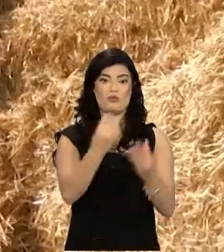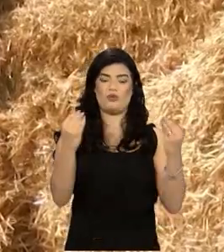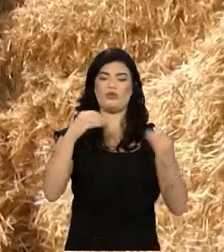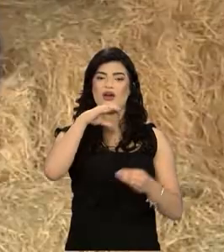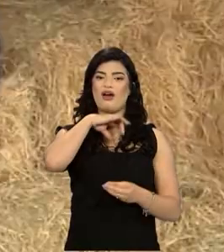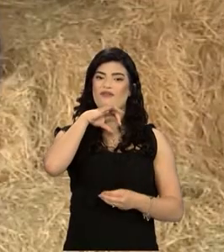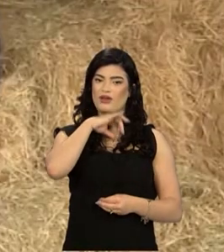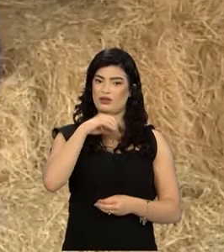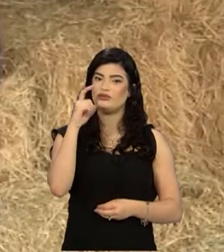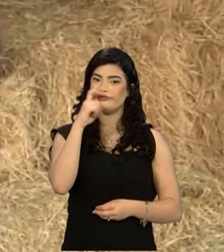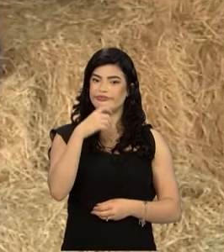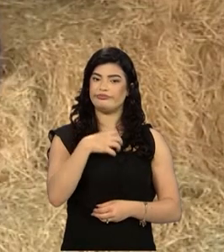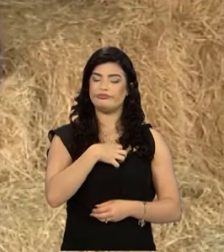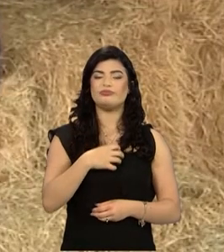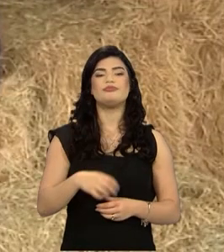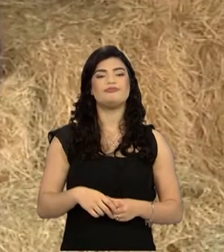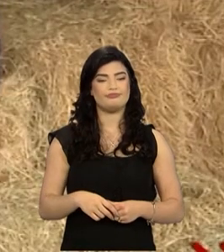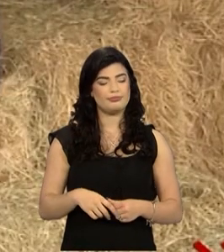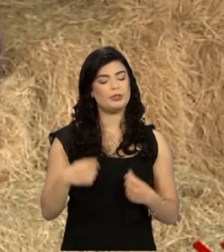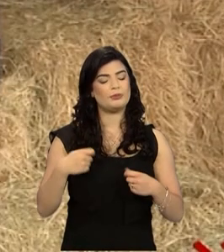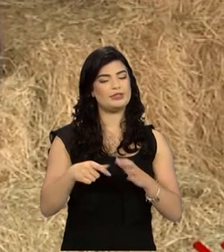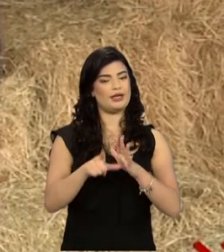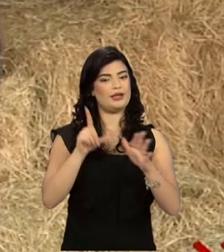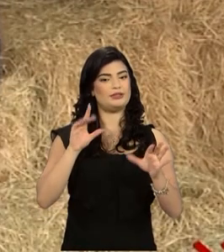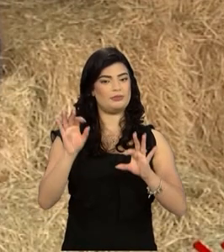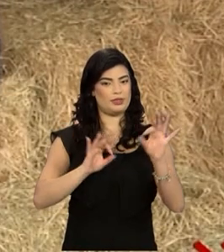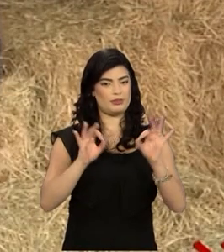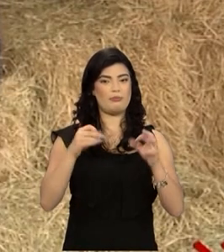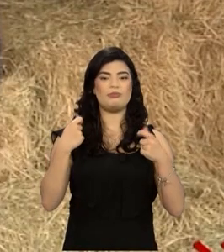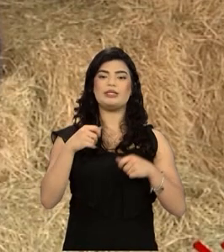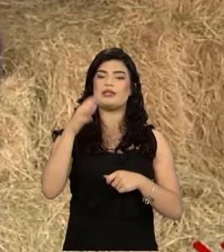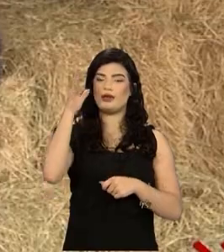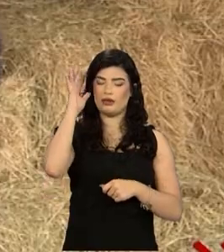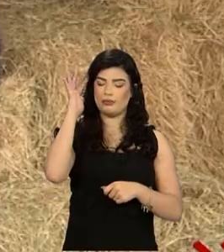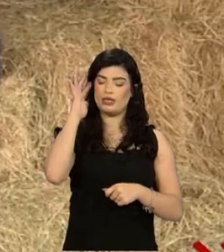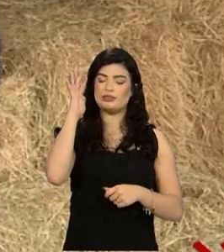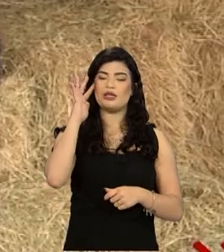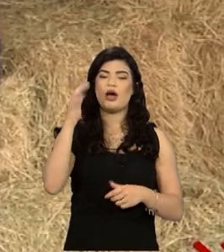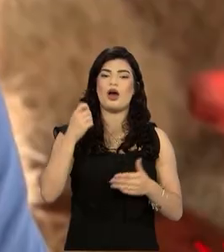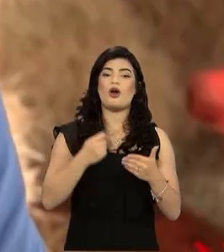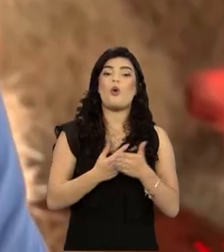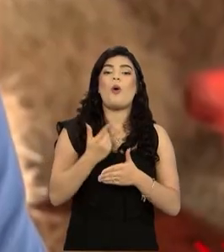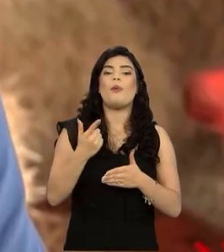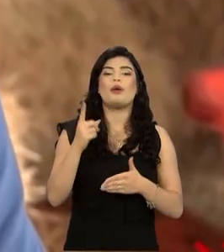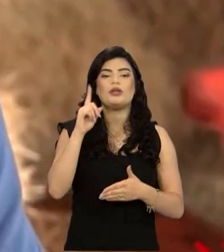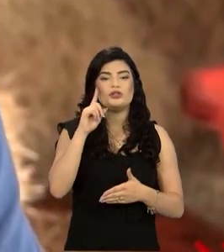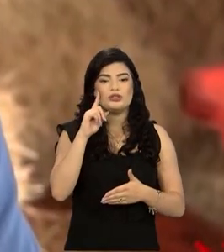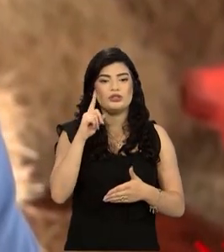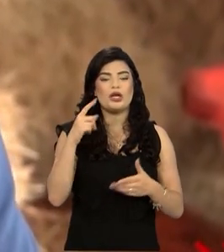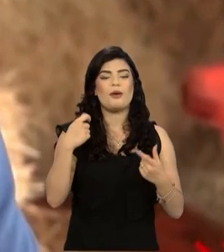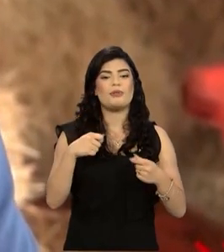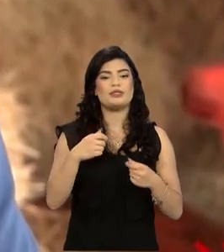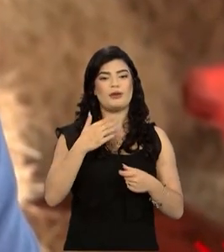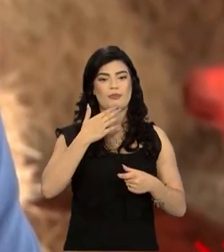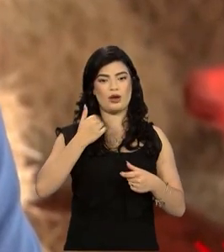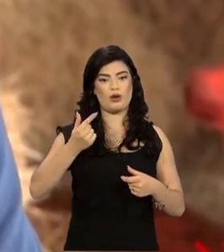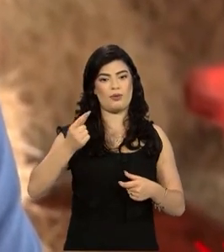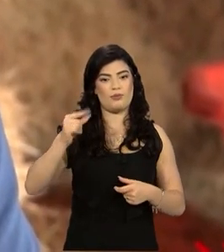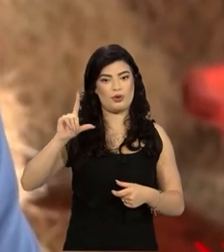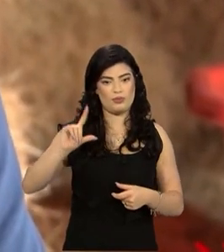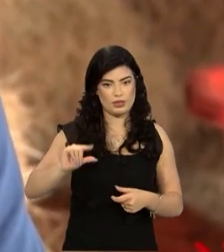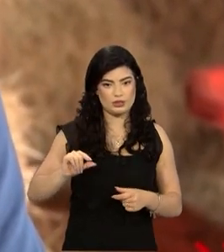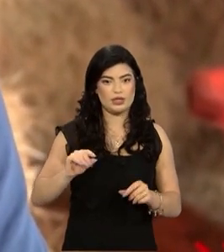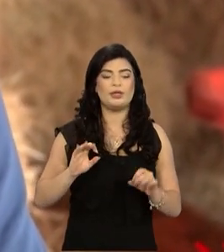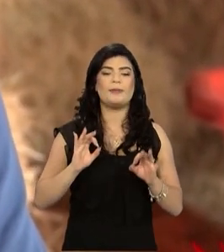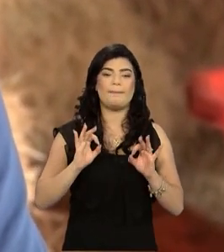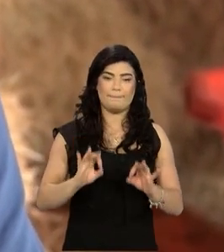custo de produção. Então tem que estar preparado. Então é planejamento. Então é comprar quando? Quando tem a maior oferta e a maior oferta justamente